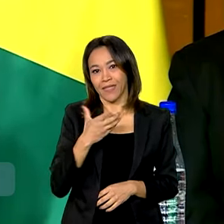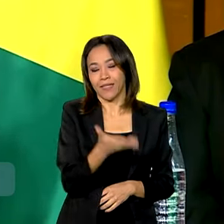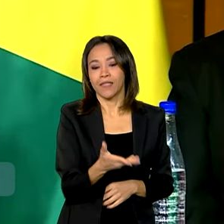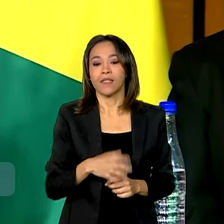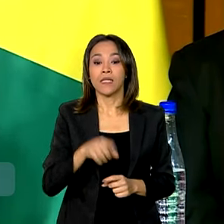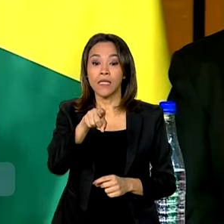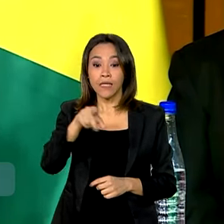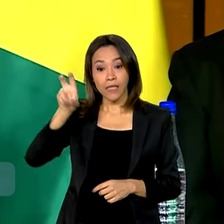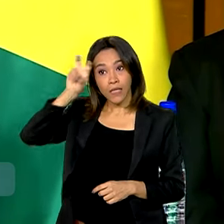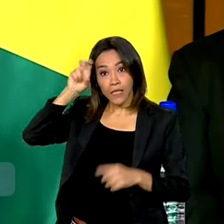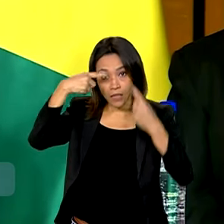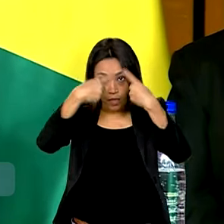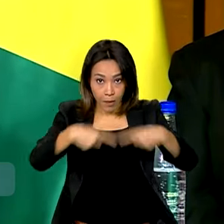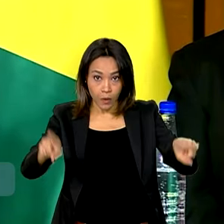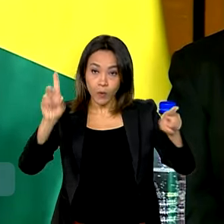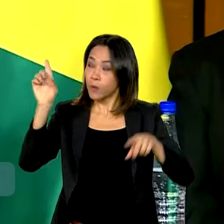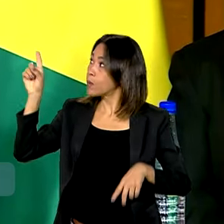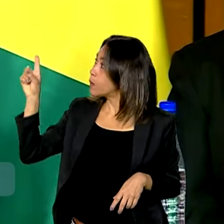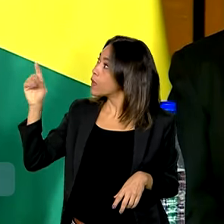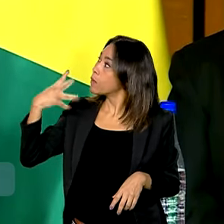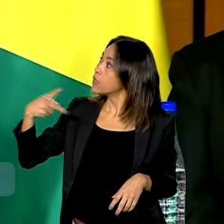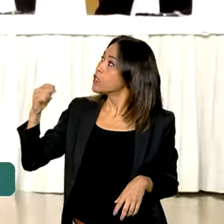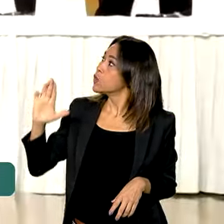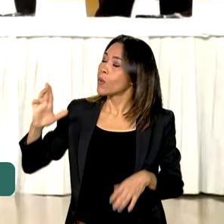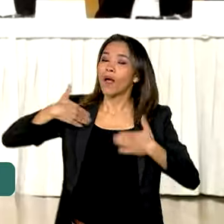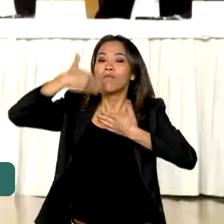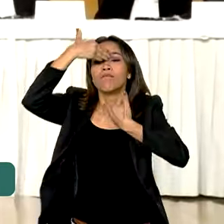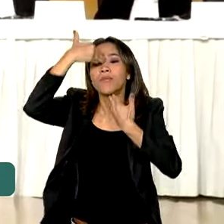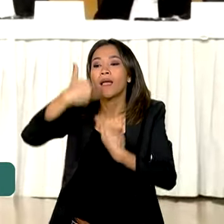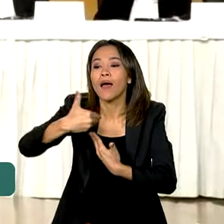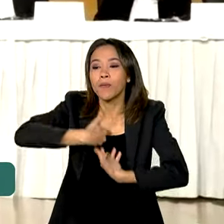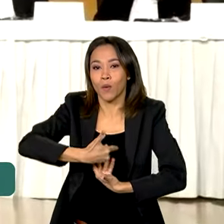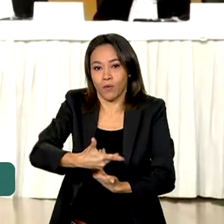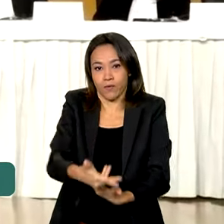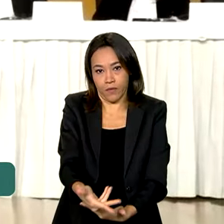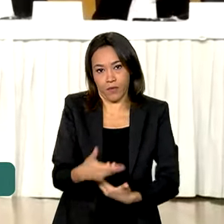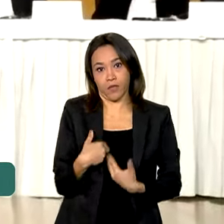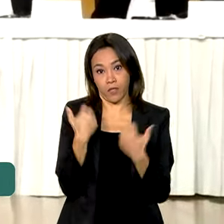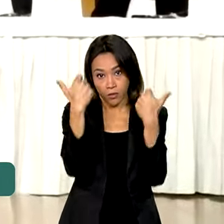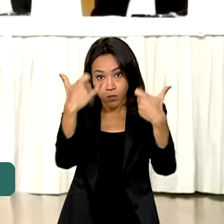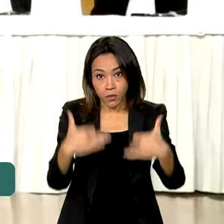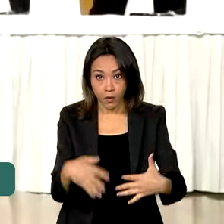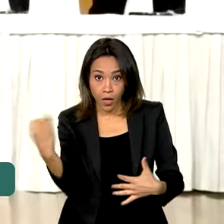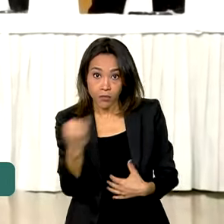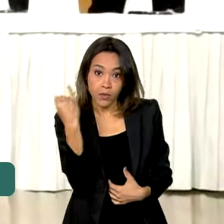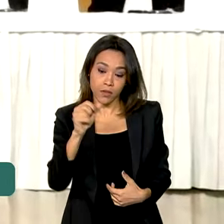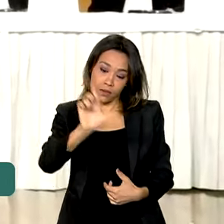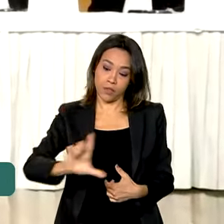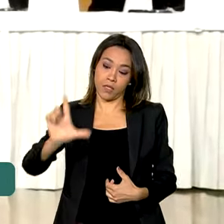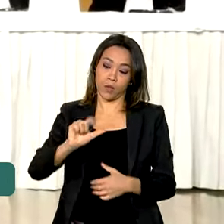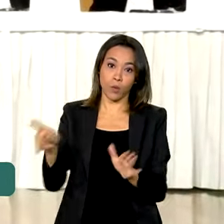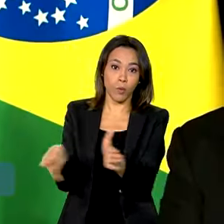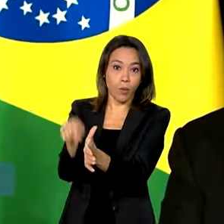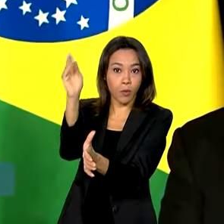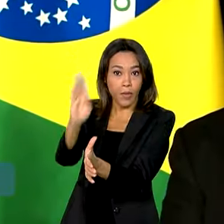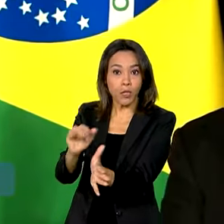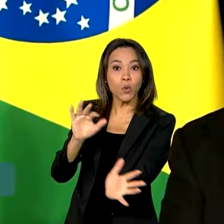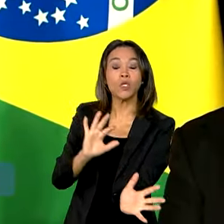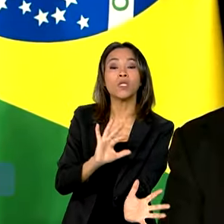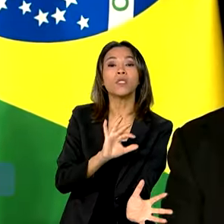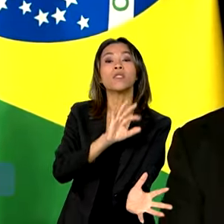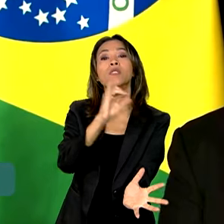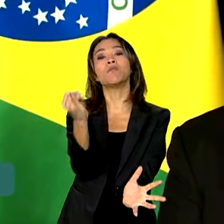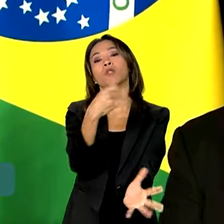quarta-feira, o presidente Lula agradeceu ao convite e ressaltou a importância da literatura brasileira para o mundo. A